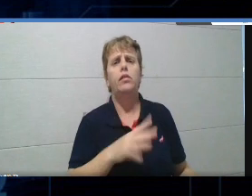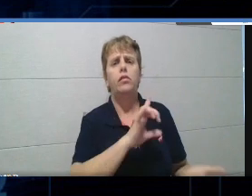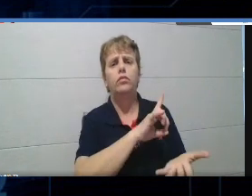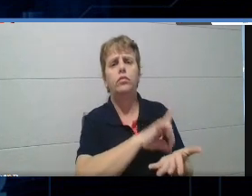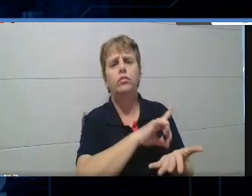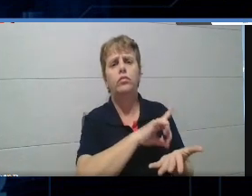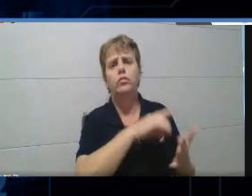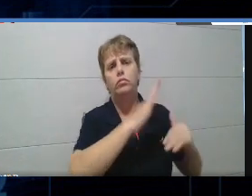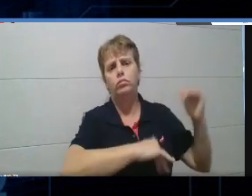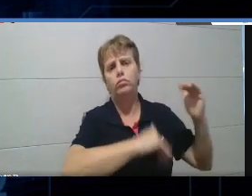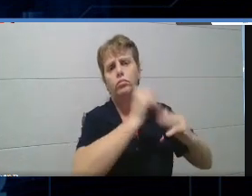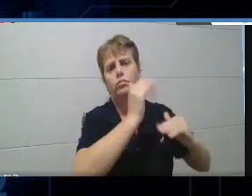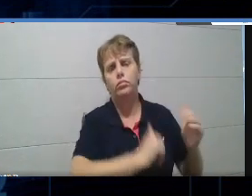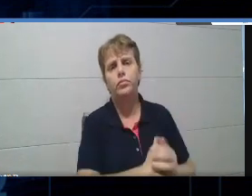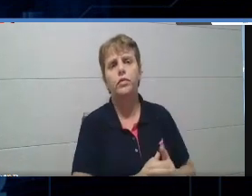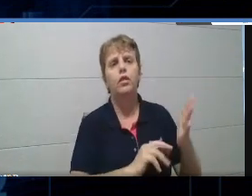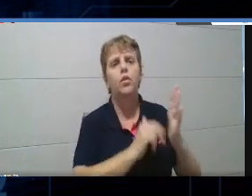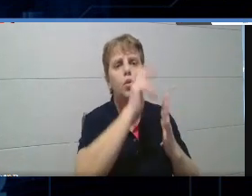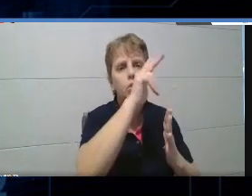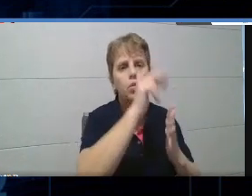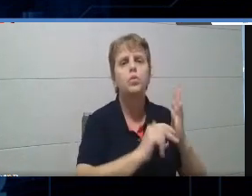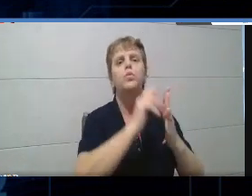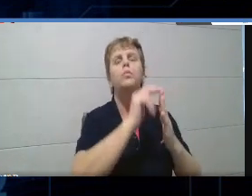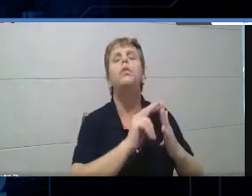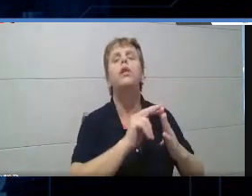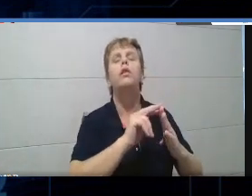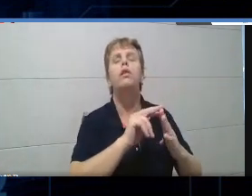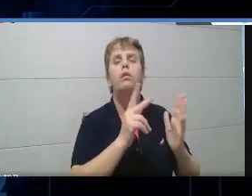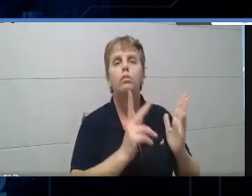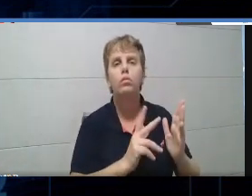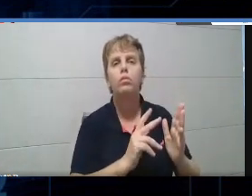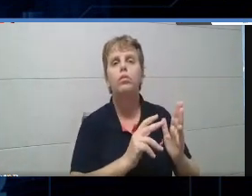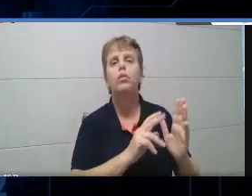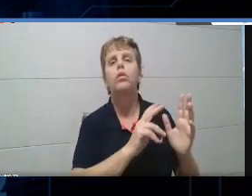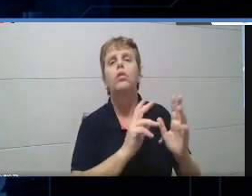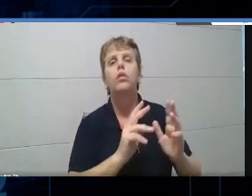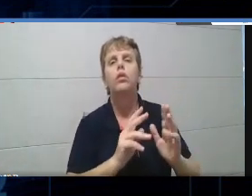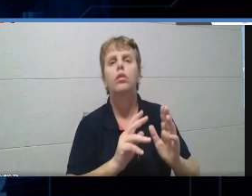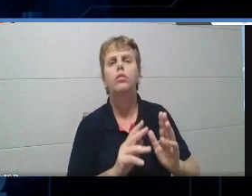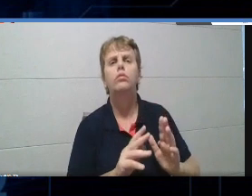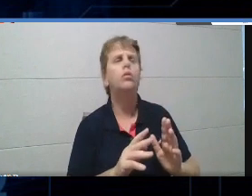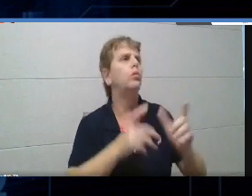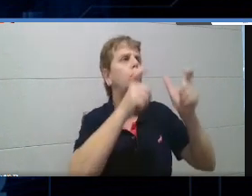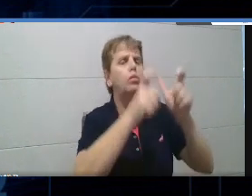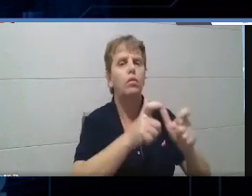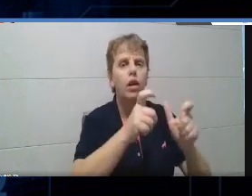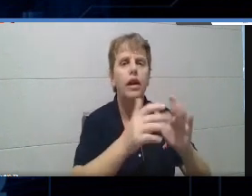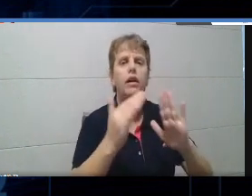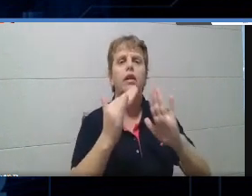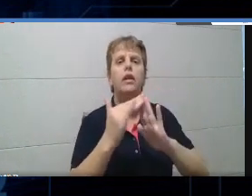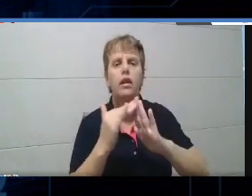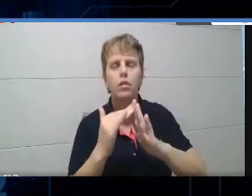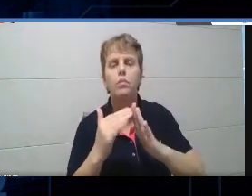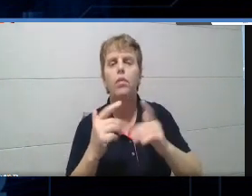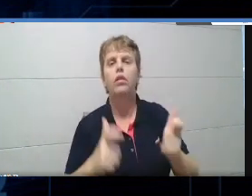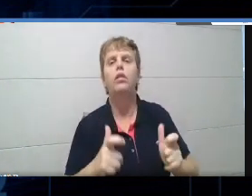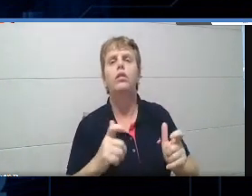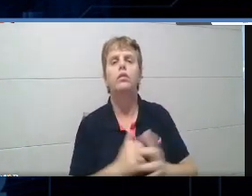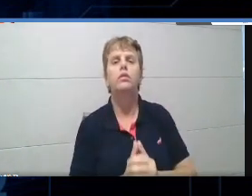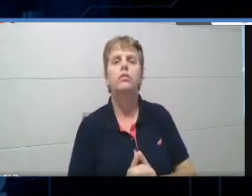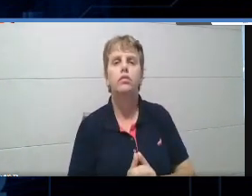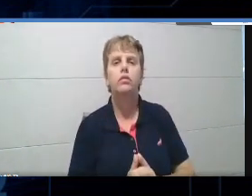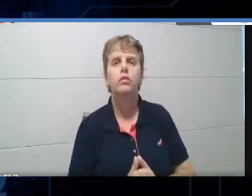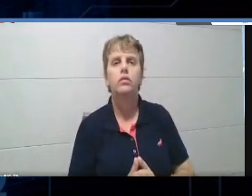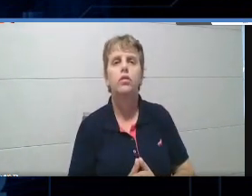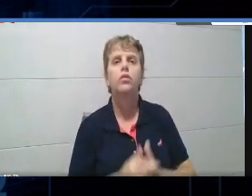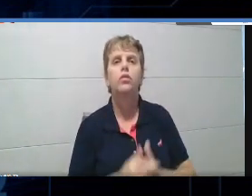coloca ele subindo, descendo o ônibus, no morro que ele mora, no morro da cidade, num, num, num, num, num, ponto